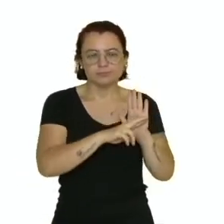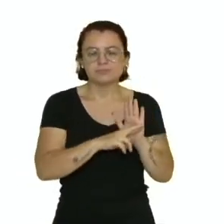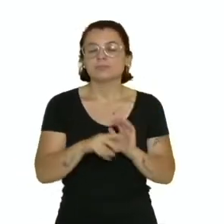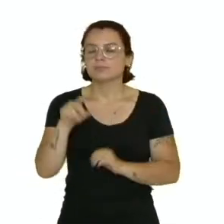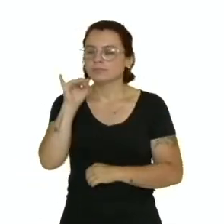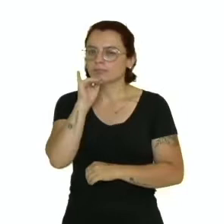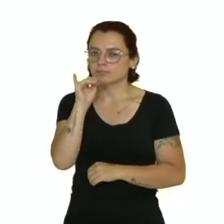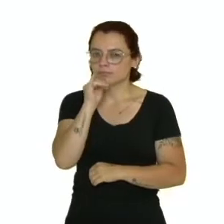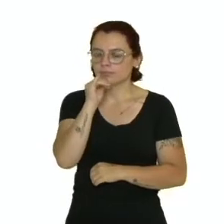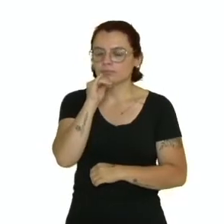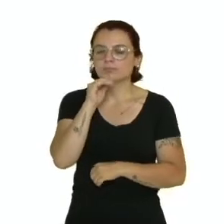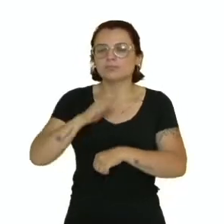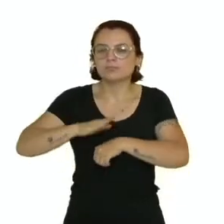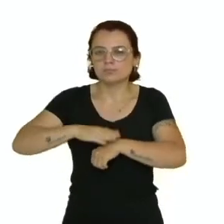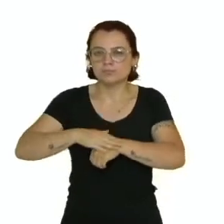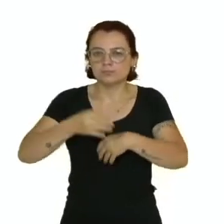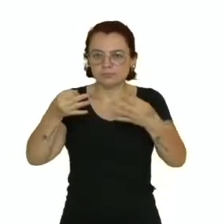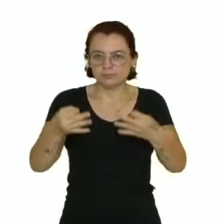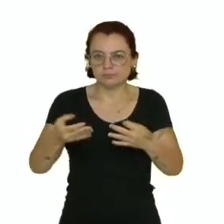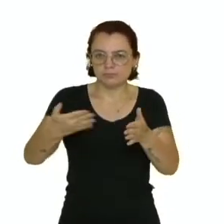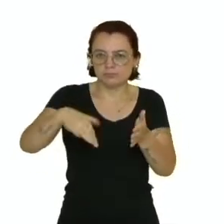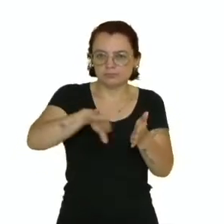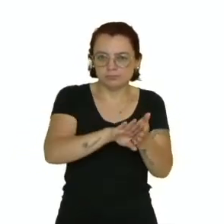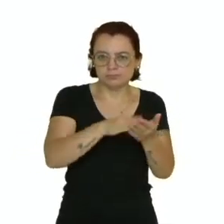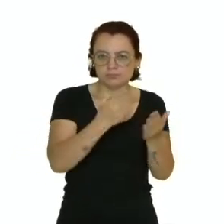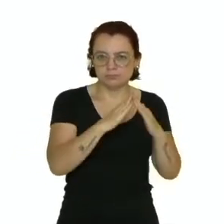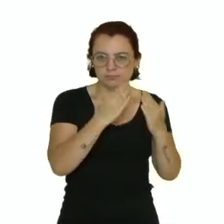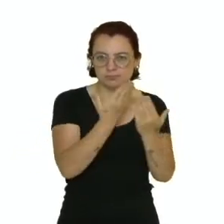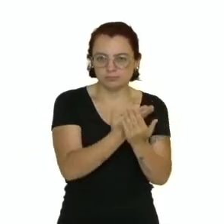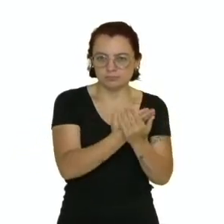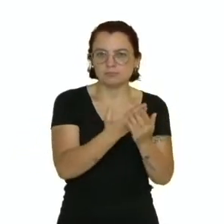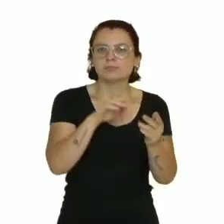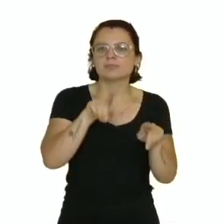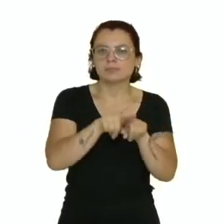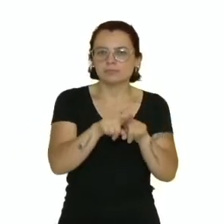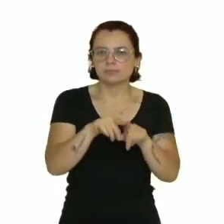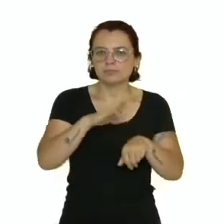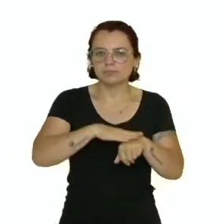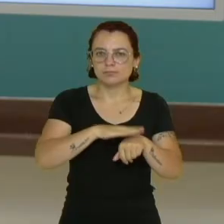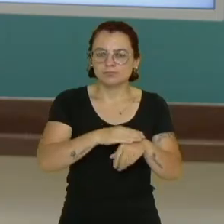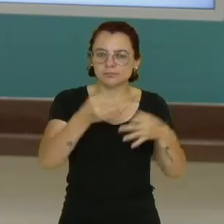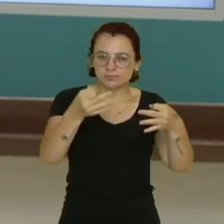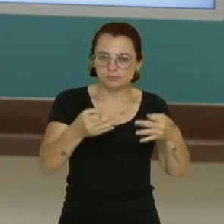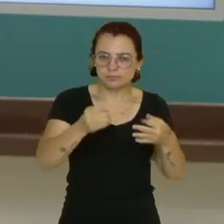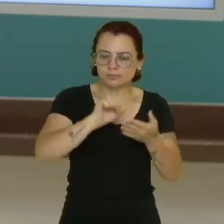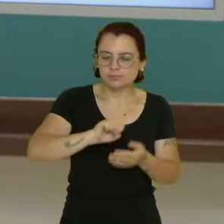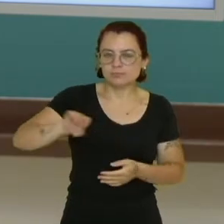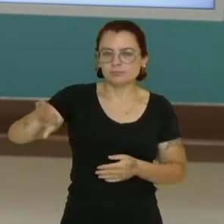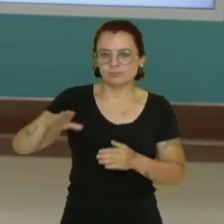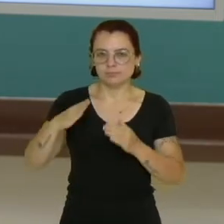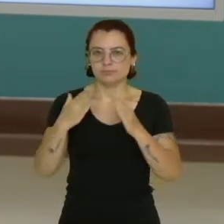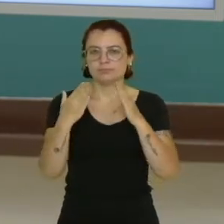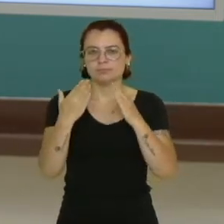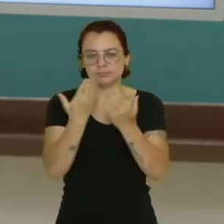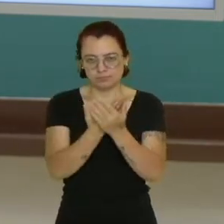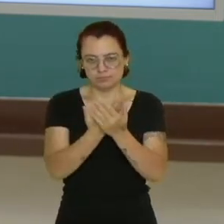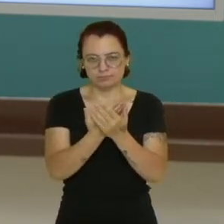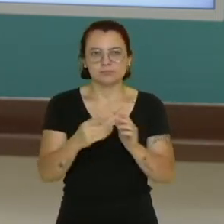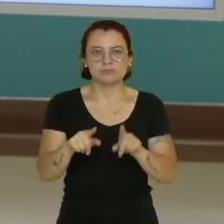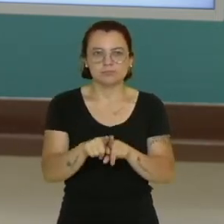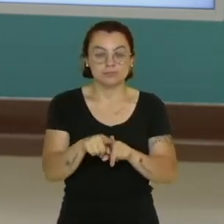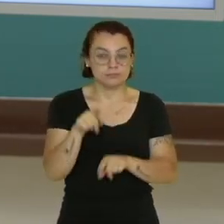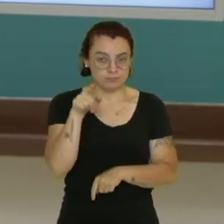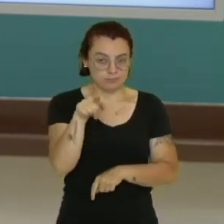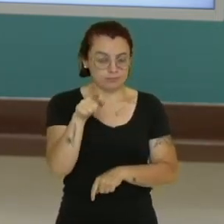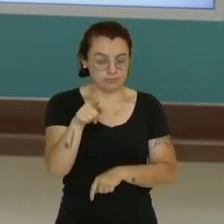sair, assim como as demais regras, direitos e deveres de cada um. É muito importante ter sempre isso em mente. Você, aluno